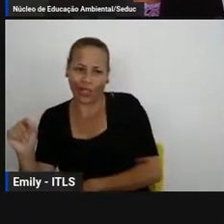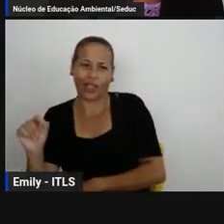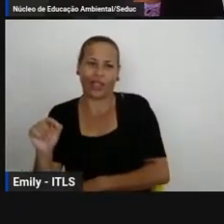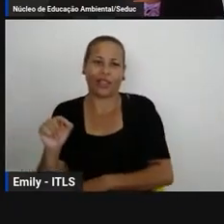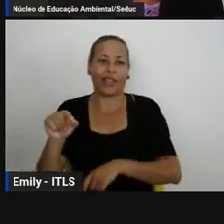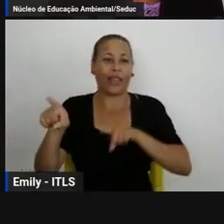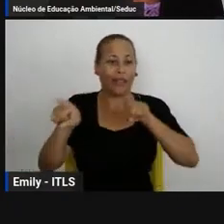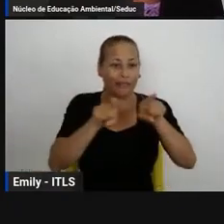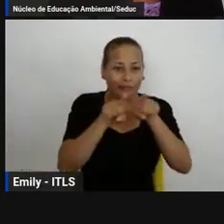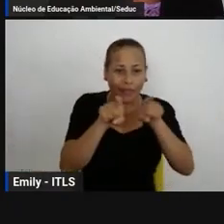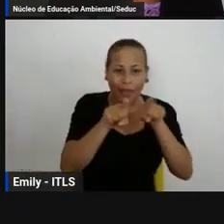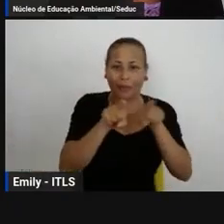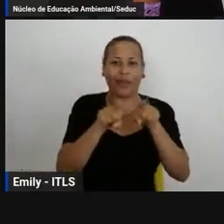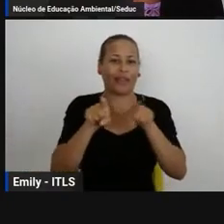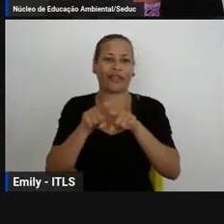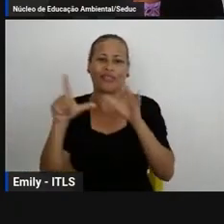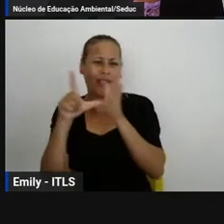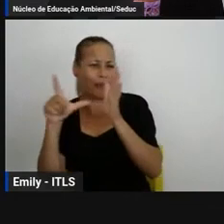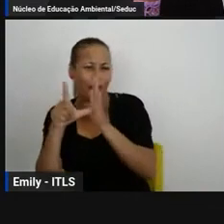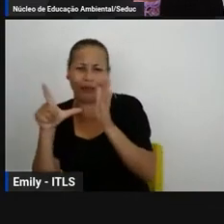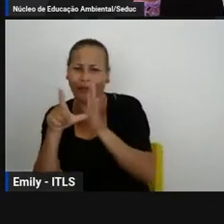logística e as suas próprias condições